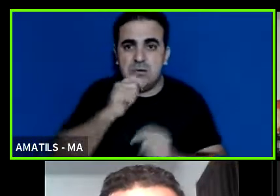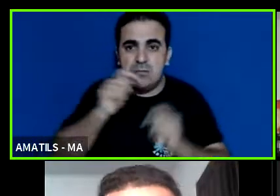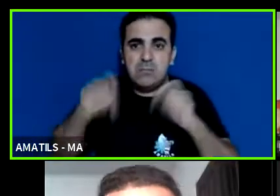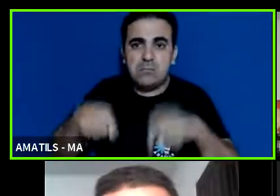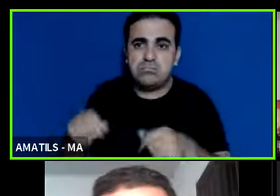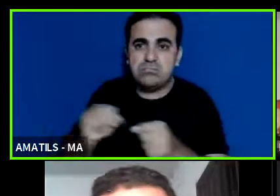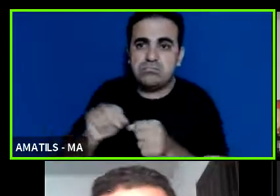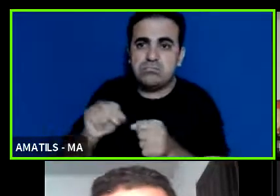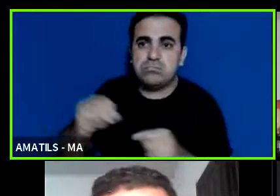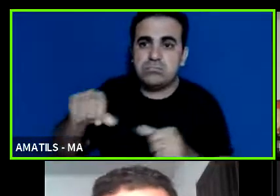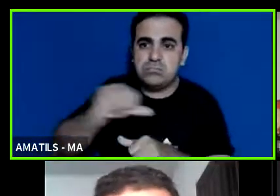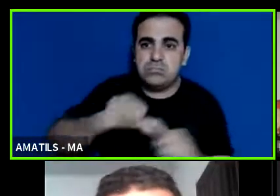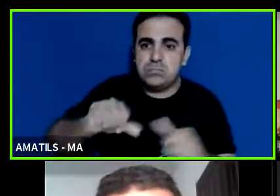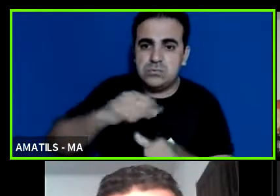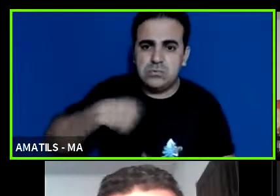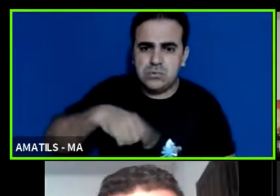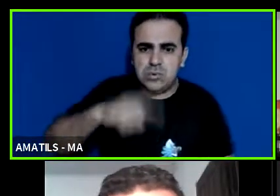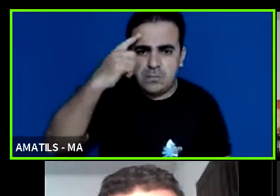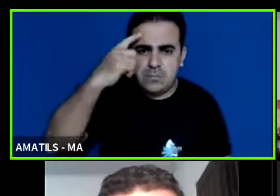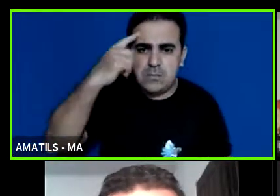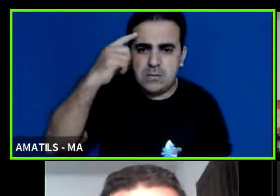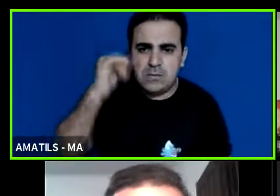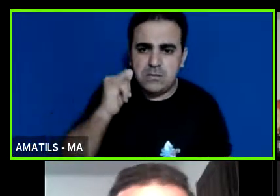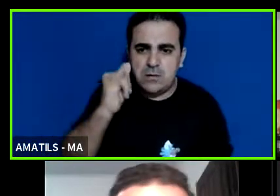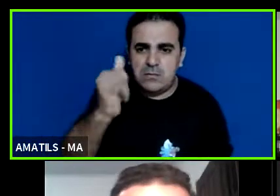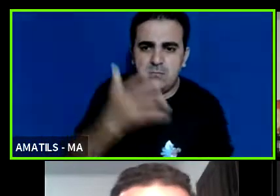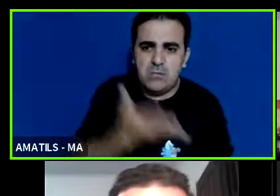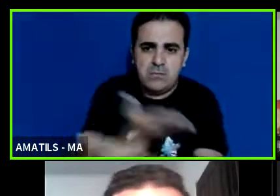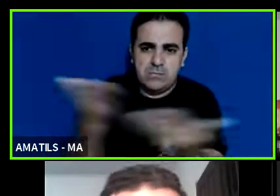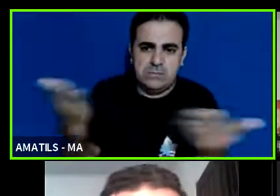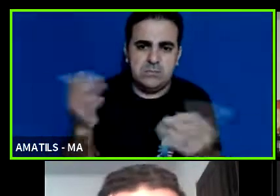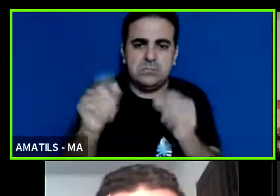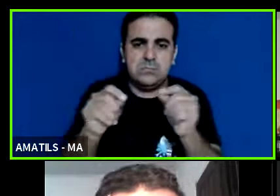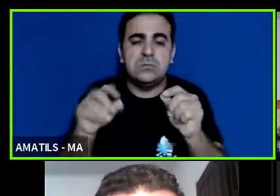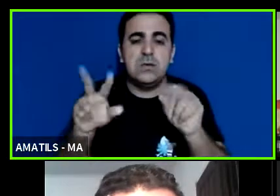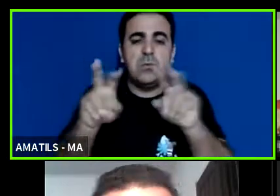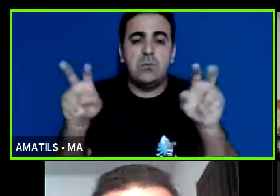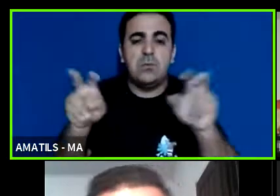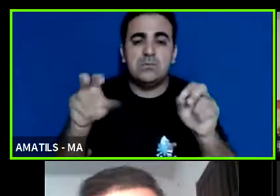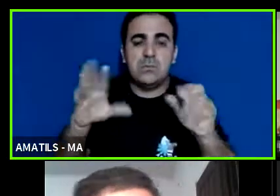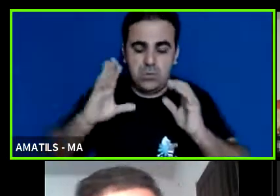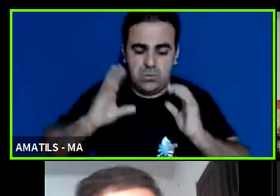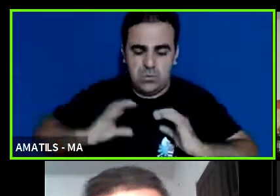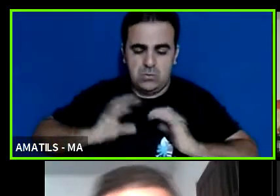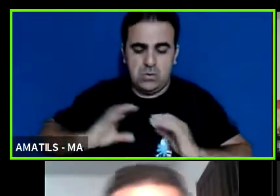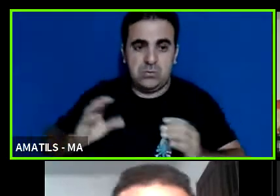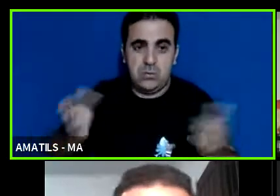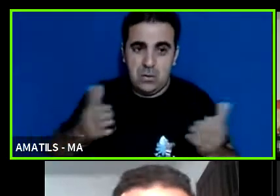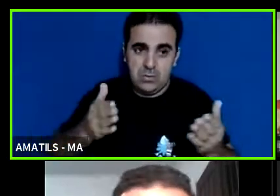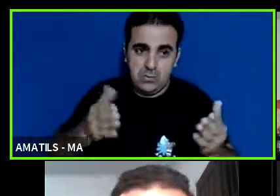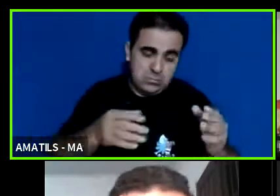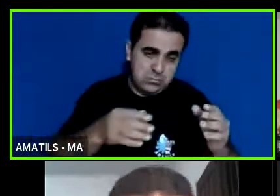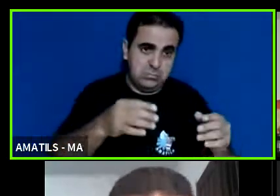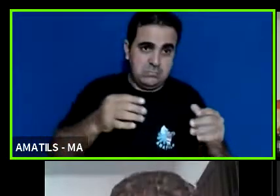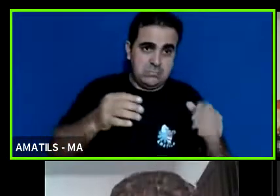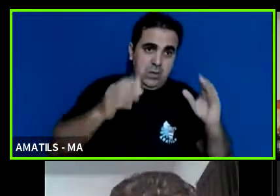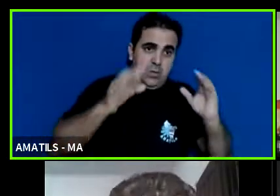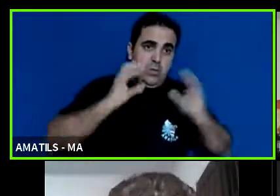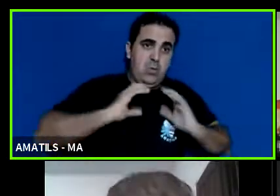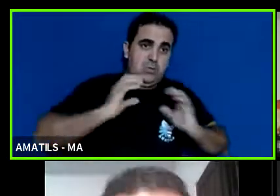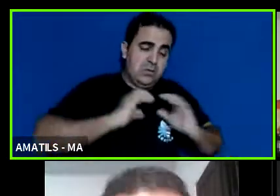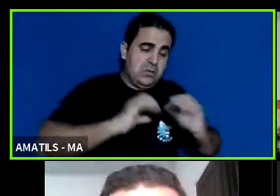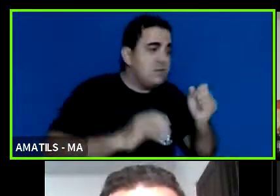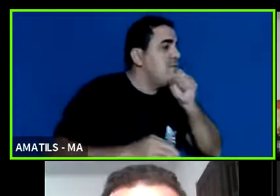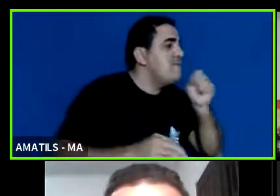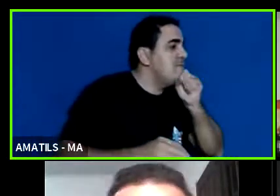de transição a gente está pensando só para dar um informe novo para vocês também da coordenação atual para a nova coordenação que foi eleita no